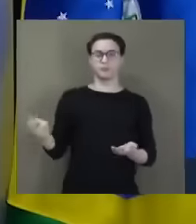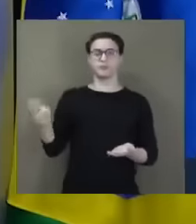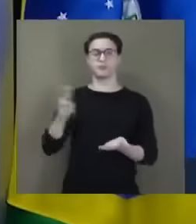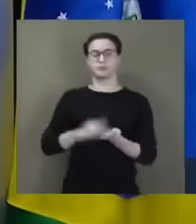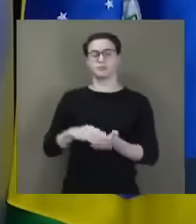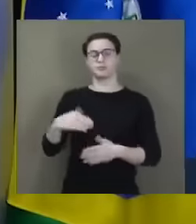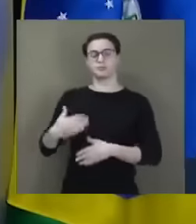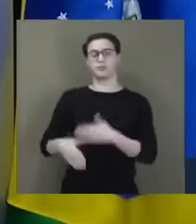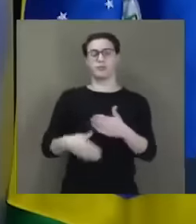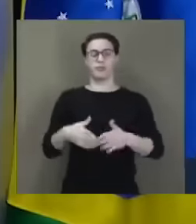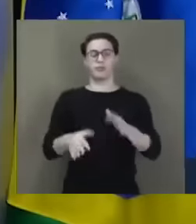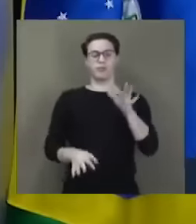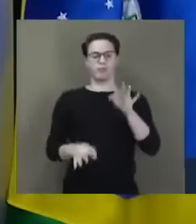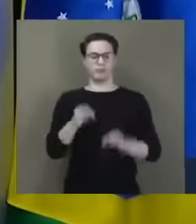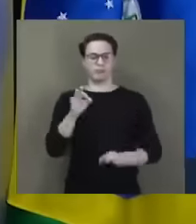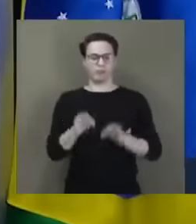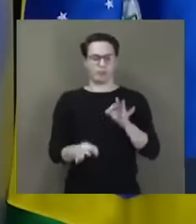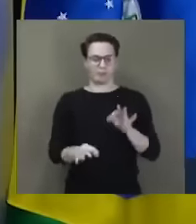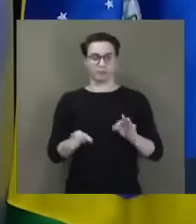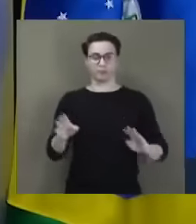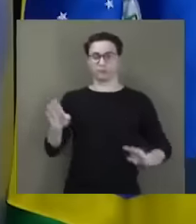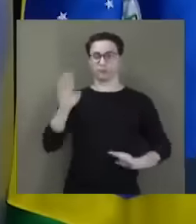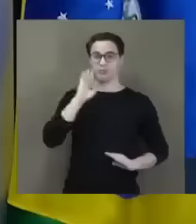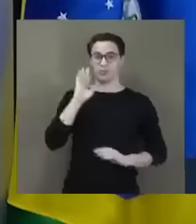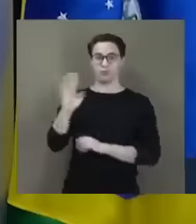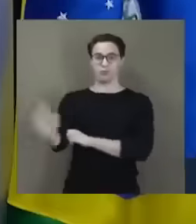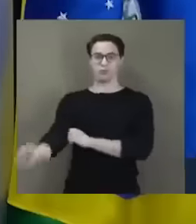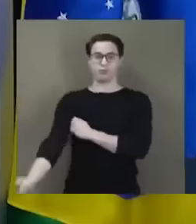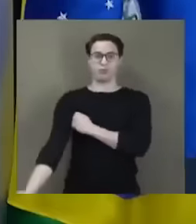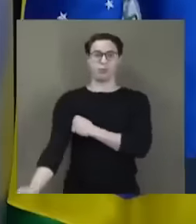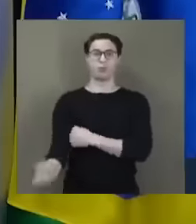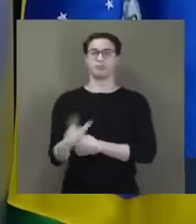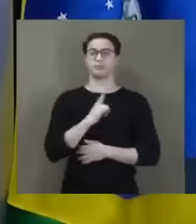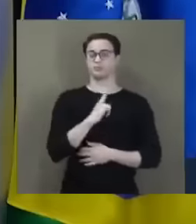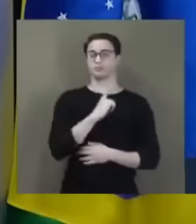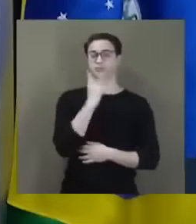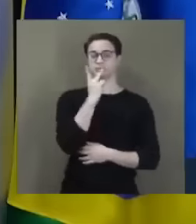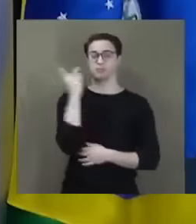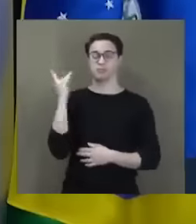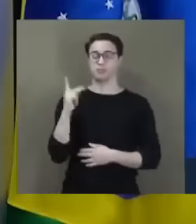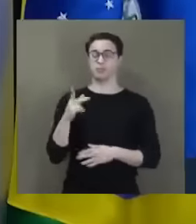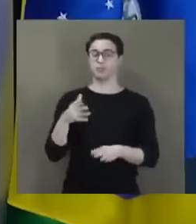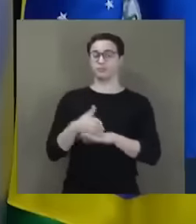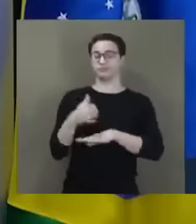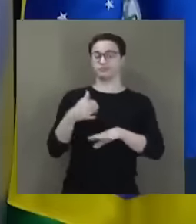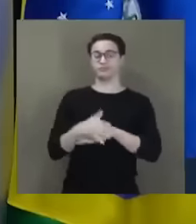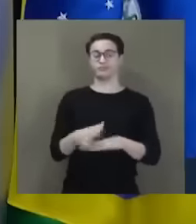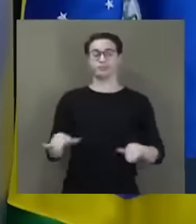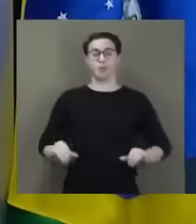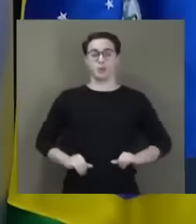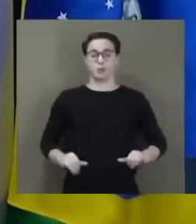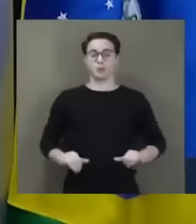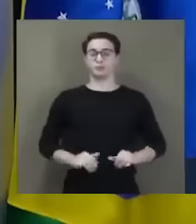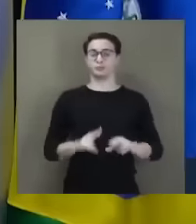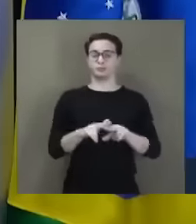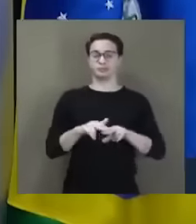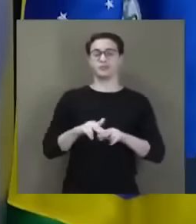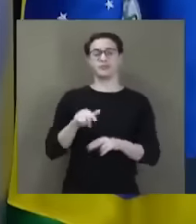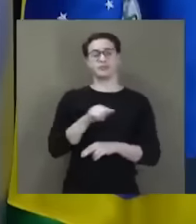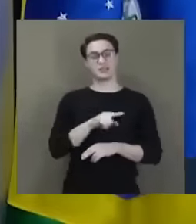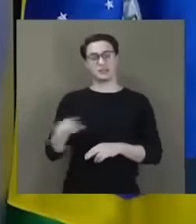da Justiça Militar. Existem oficiais da ativa sendo atingidos por supostos delitos,